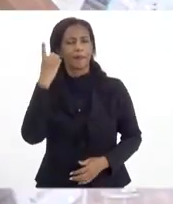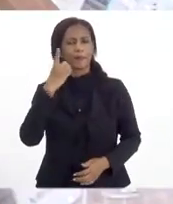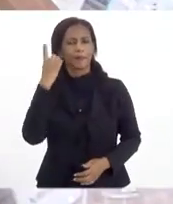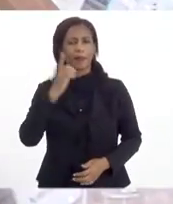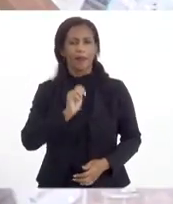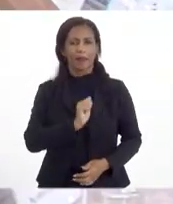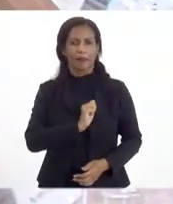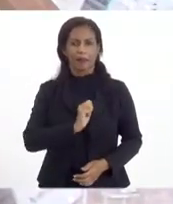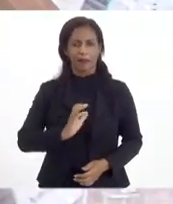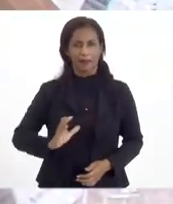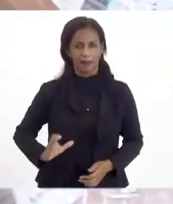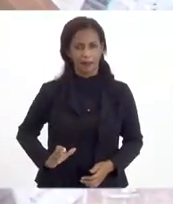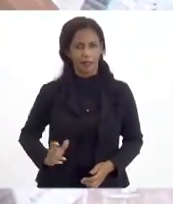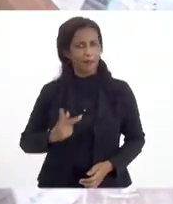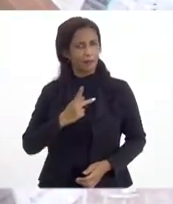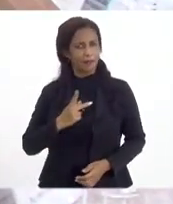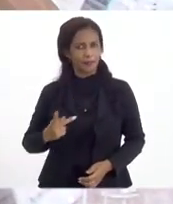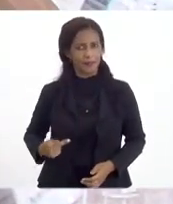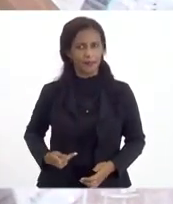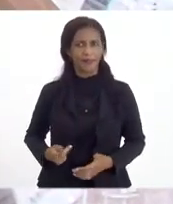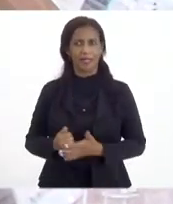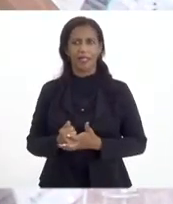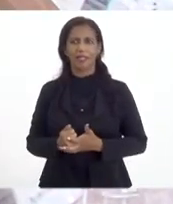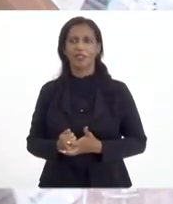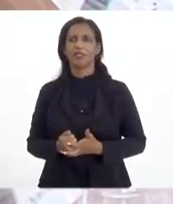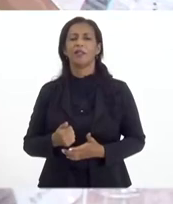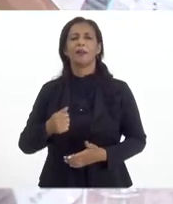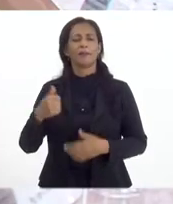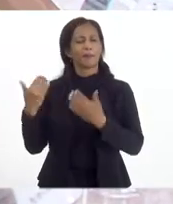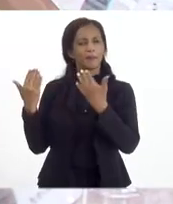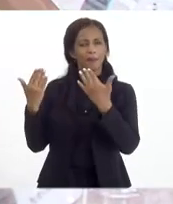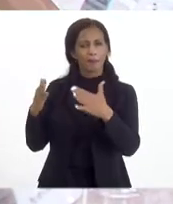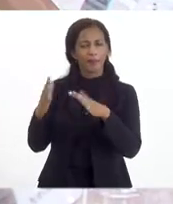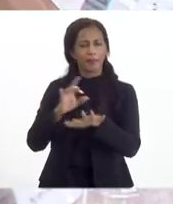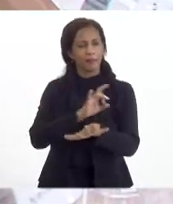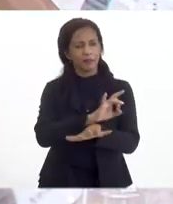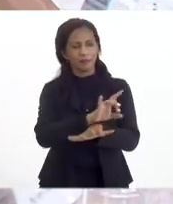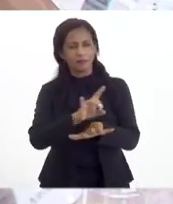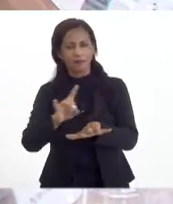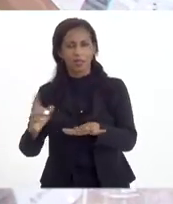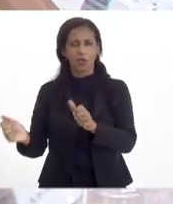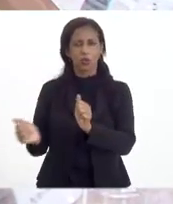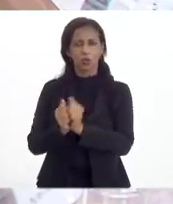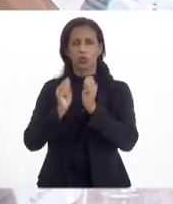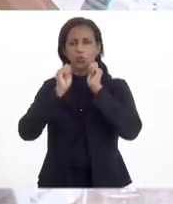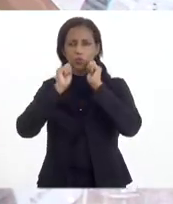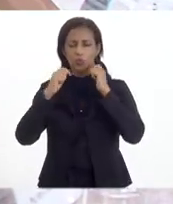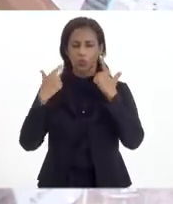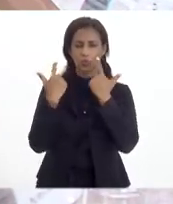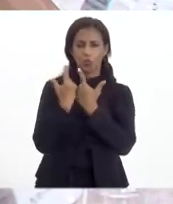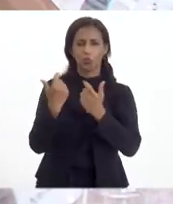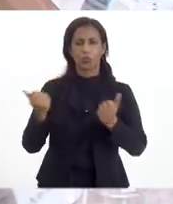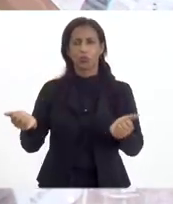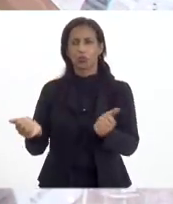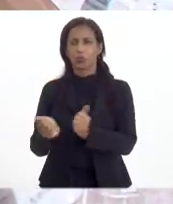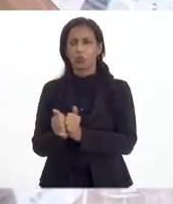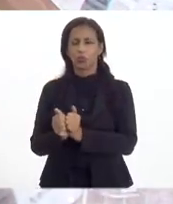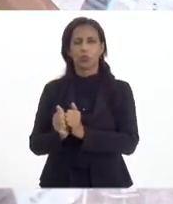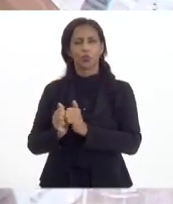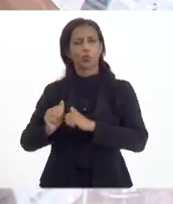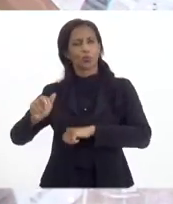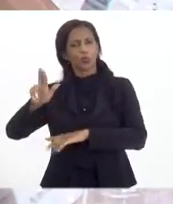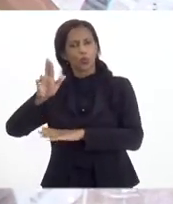parabéns, Gil, nós na Associação Fiscal da LERJ, nós estamos à disposição para estar detalhando junto com a UERJ, junto com o nosso Rafael Almada, junto com as